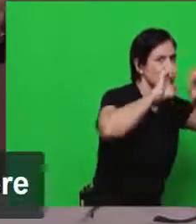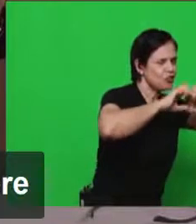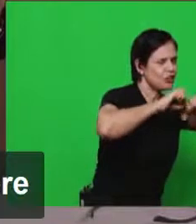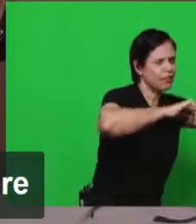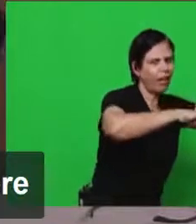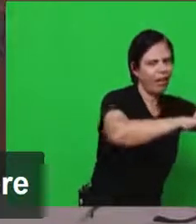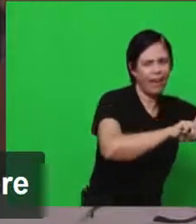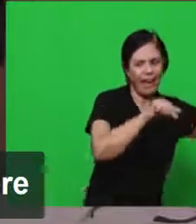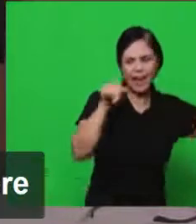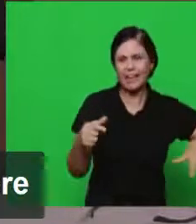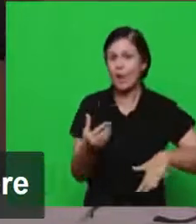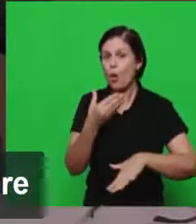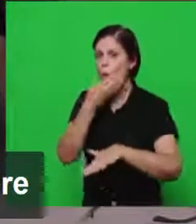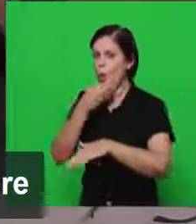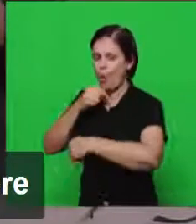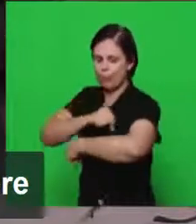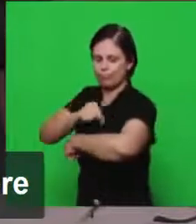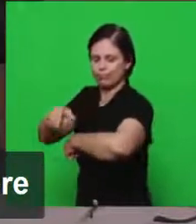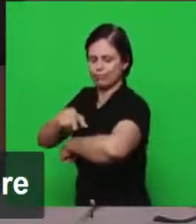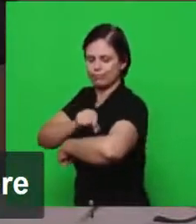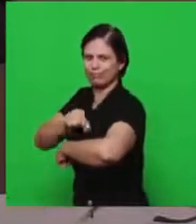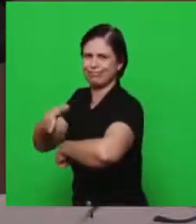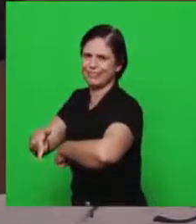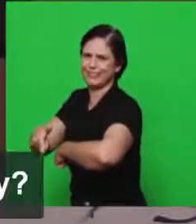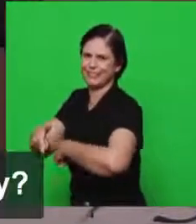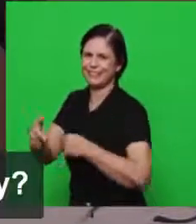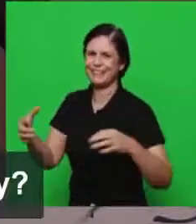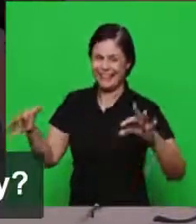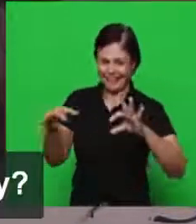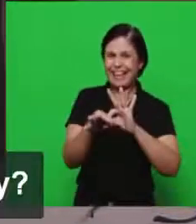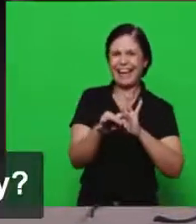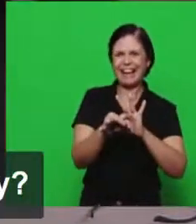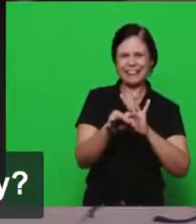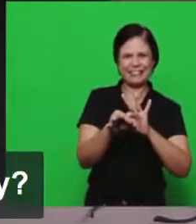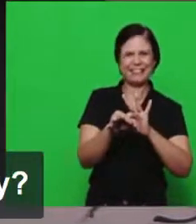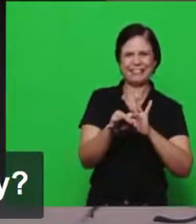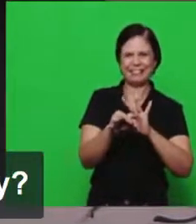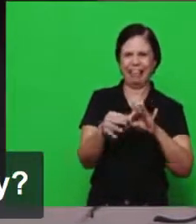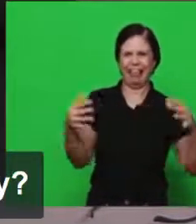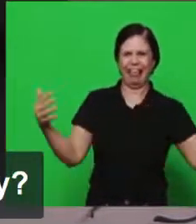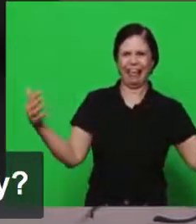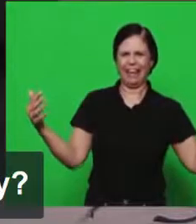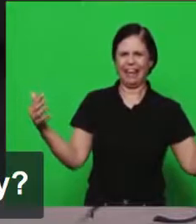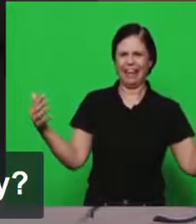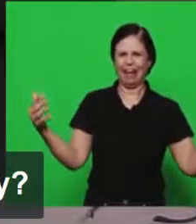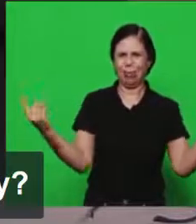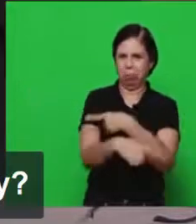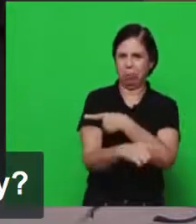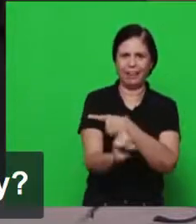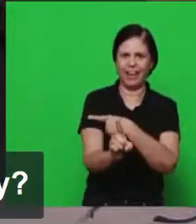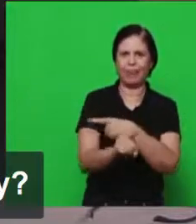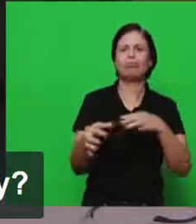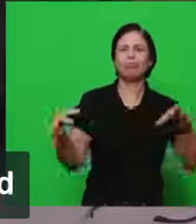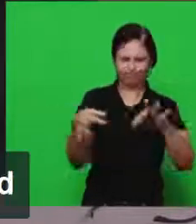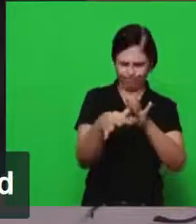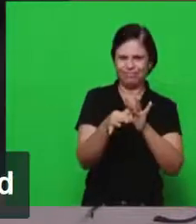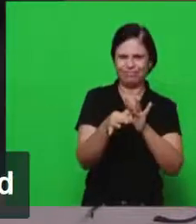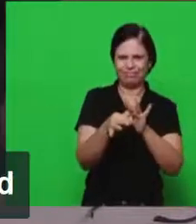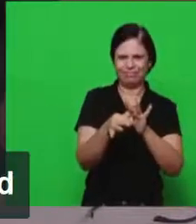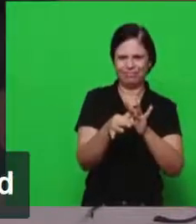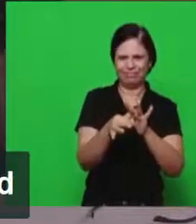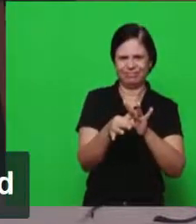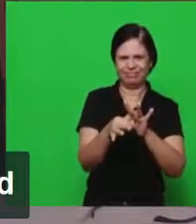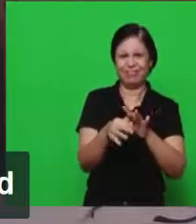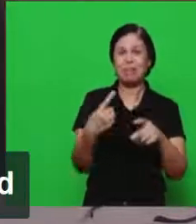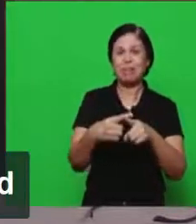não há erro o aspecto profético aqui não existe coincidência sabe por que porque o